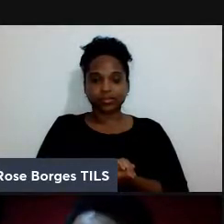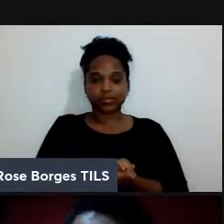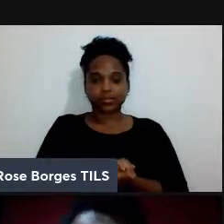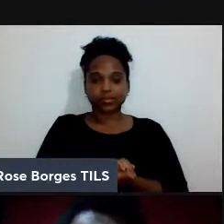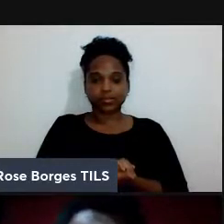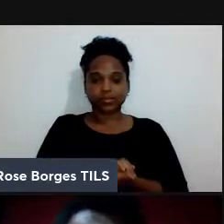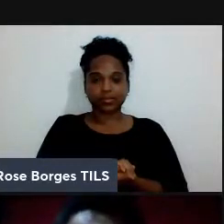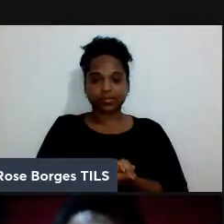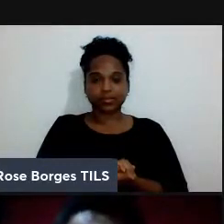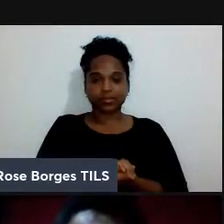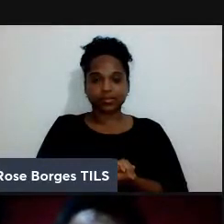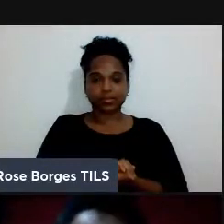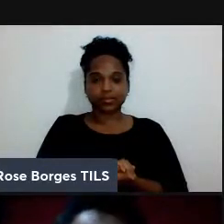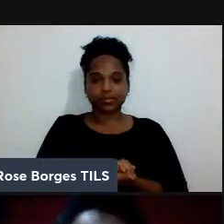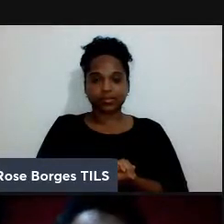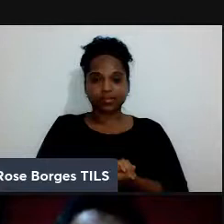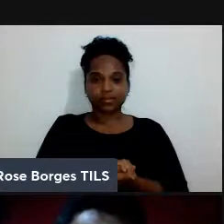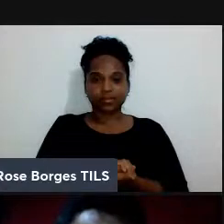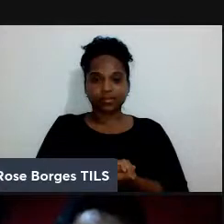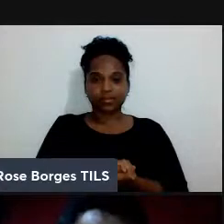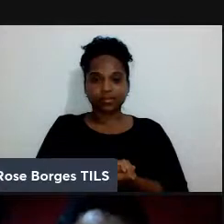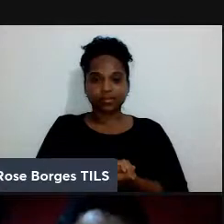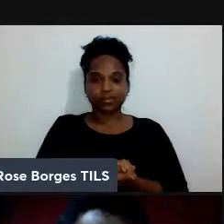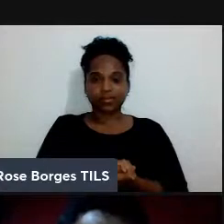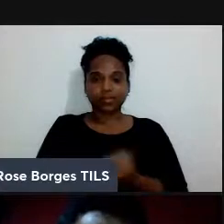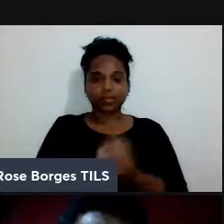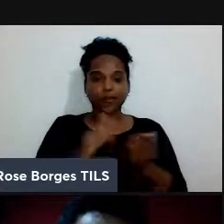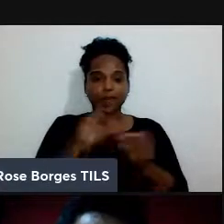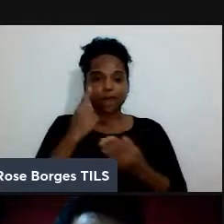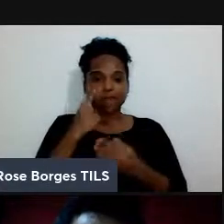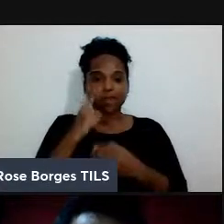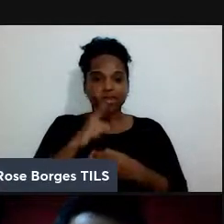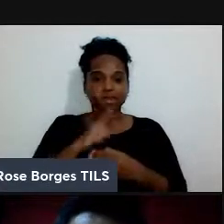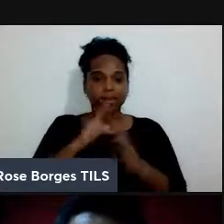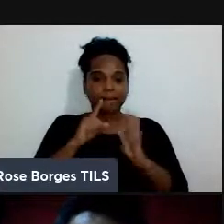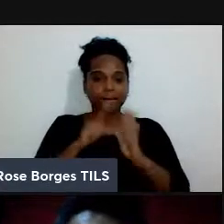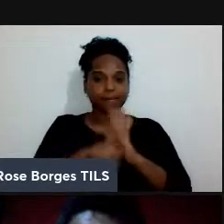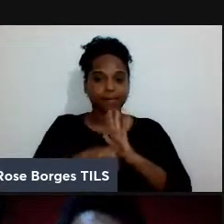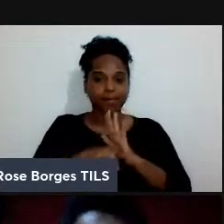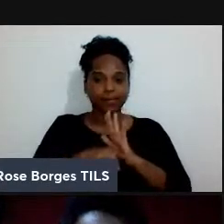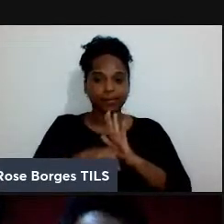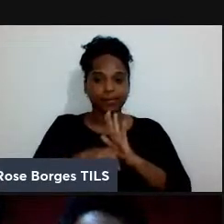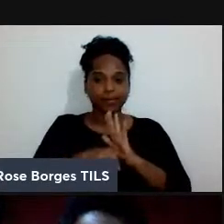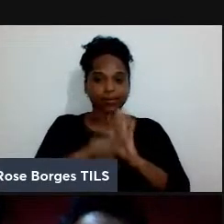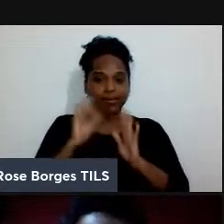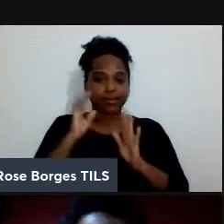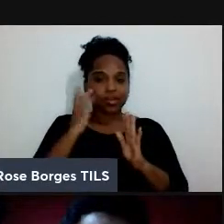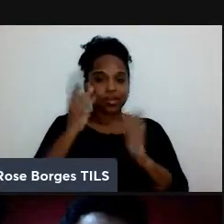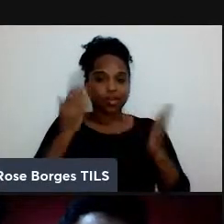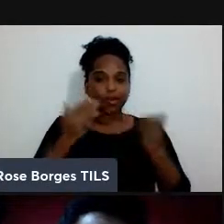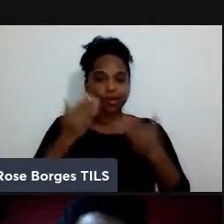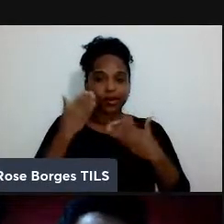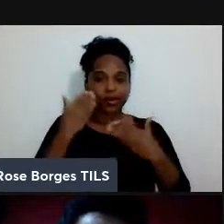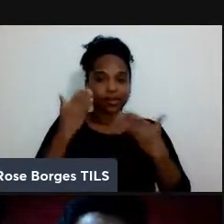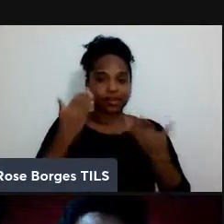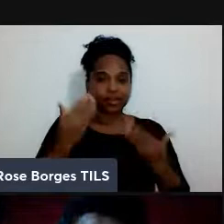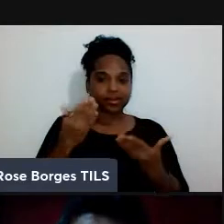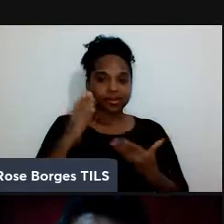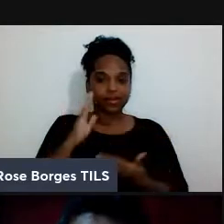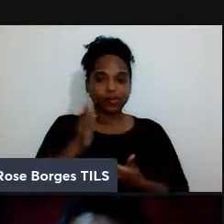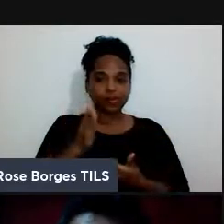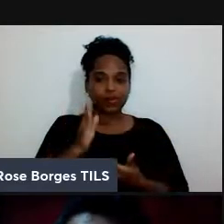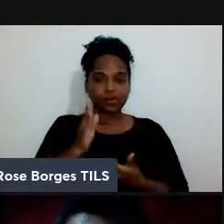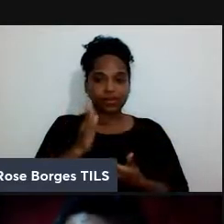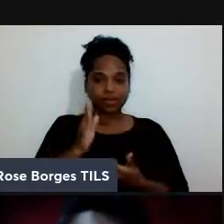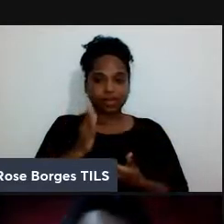tivermos nós encerramos aqui te agradecendo por esse